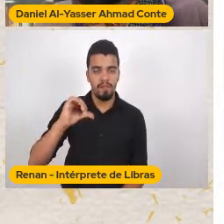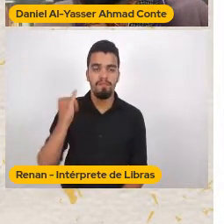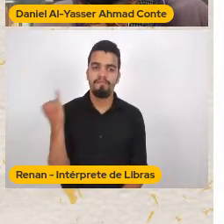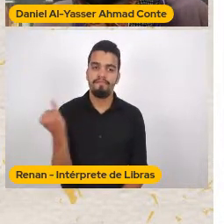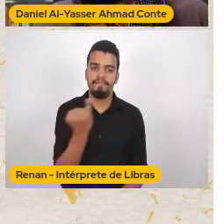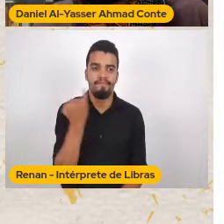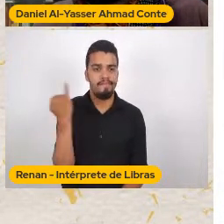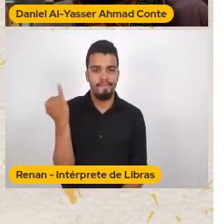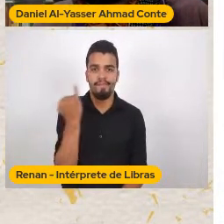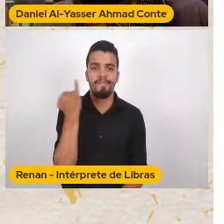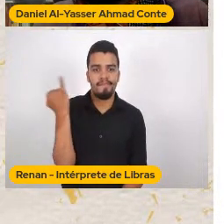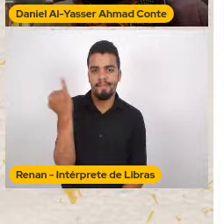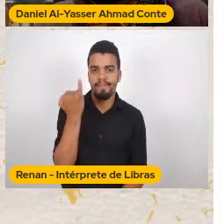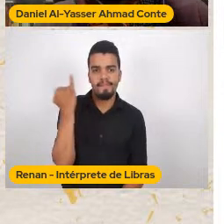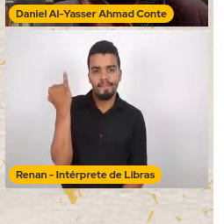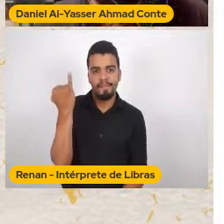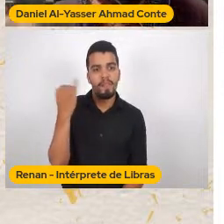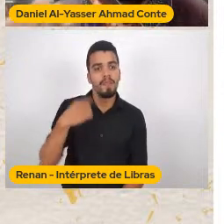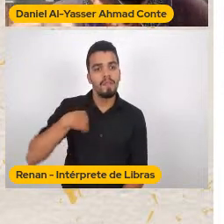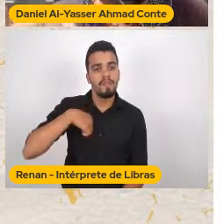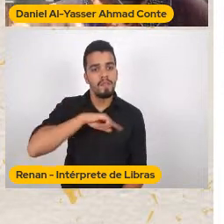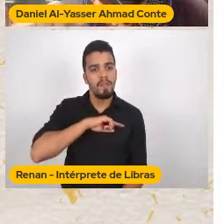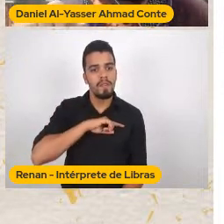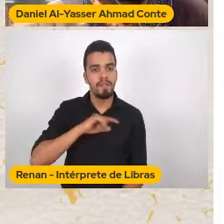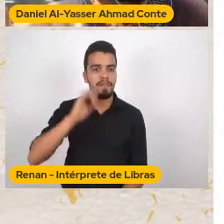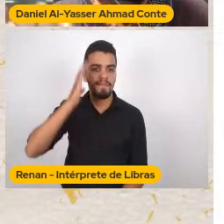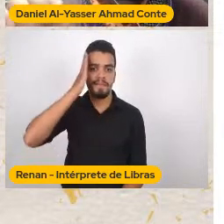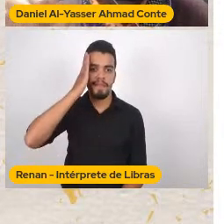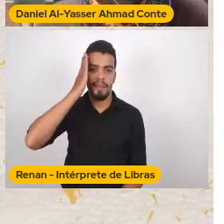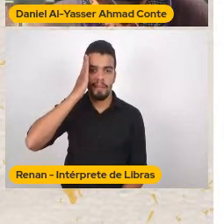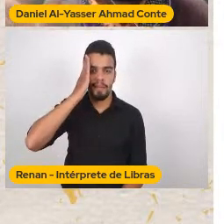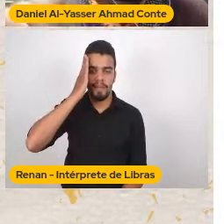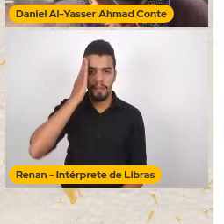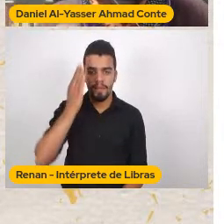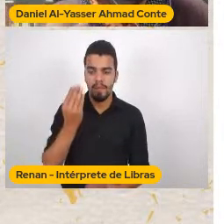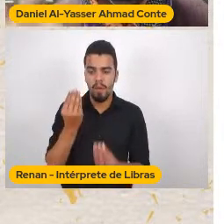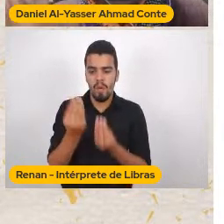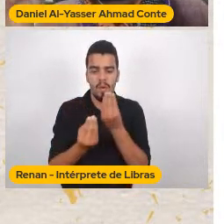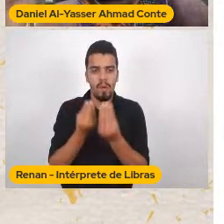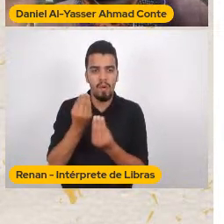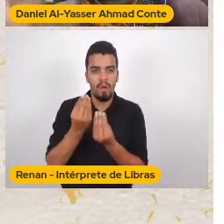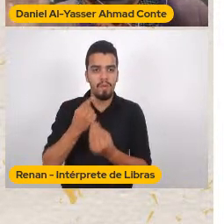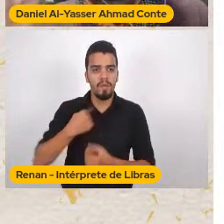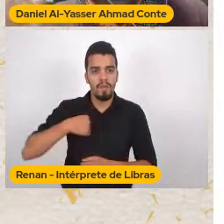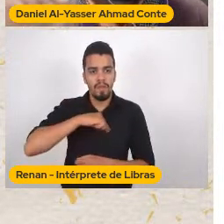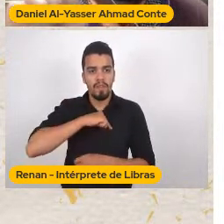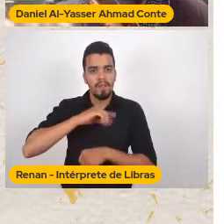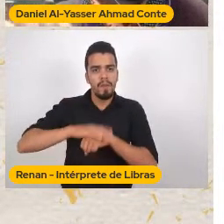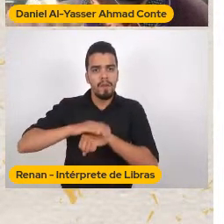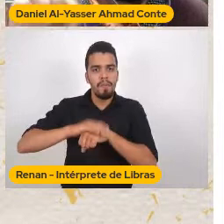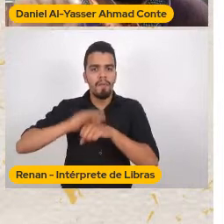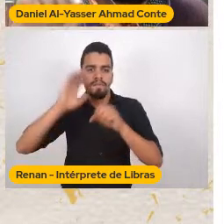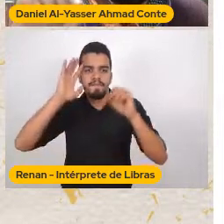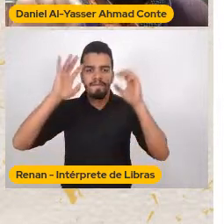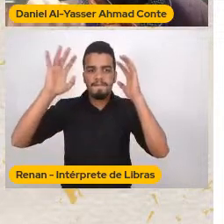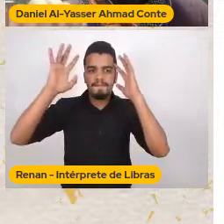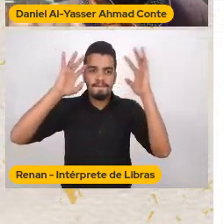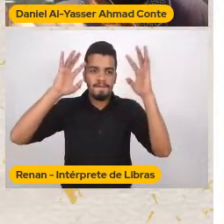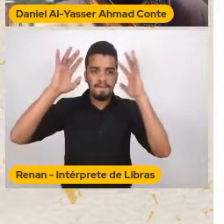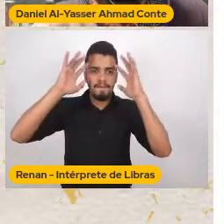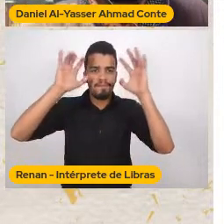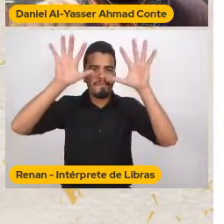estava Me referindo Para nós entendermos Como o nosso imaginário Pode passar Que eu já falei disso O nosso imaginário Foi